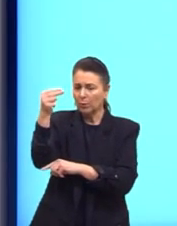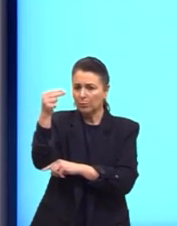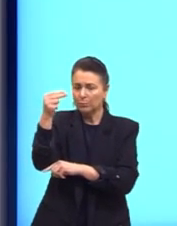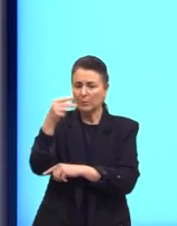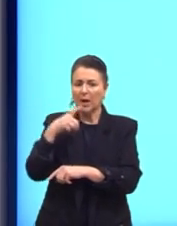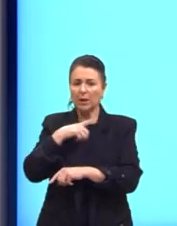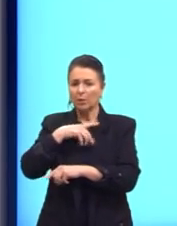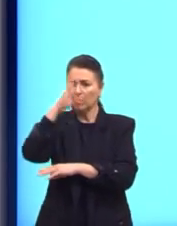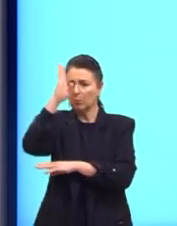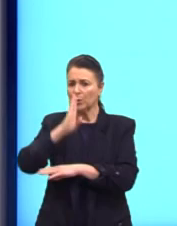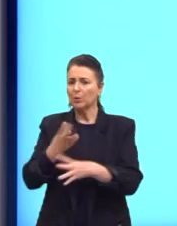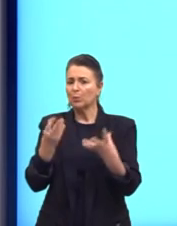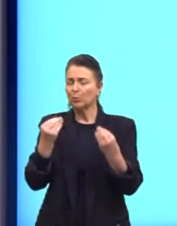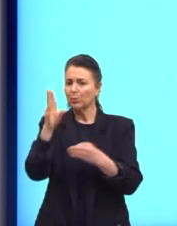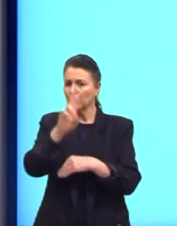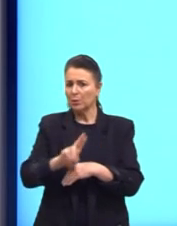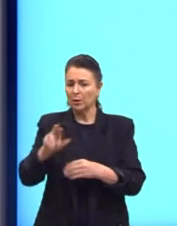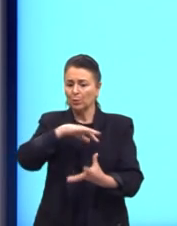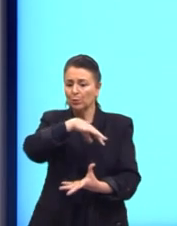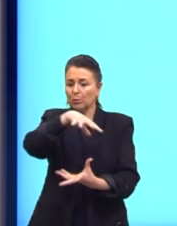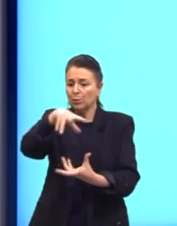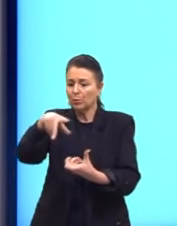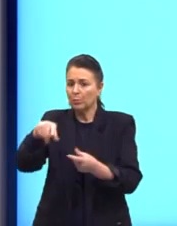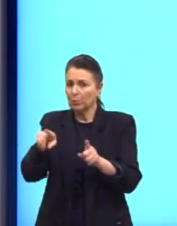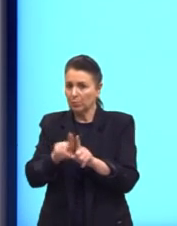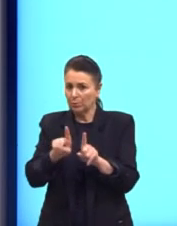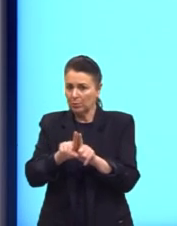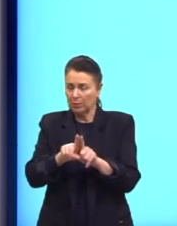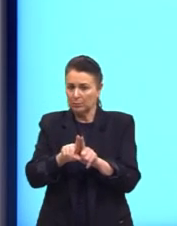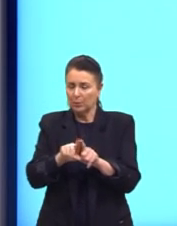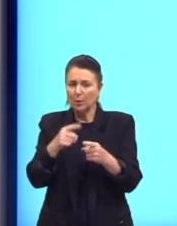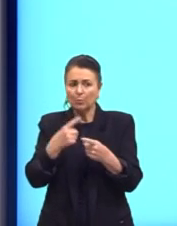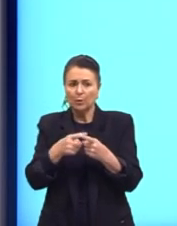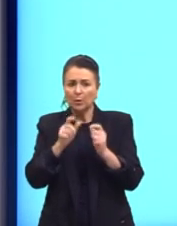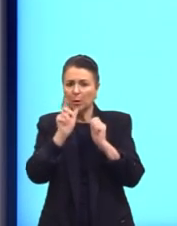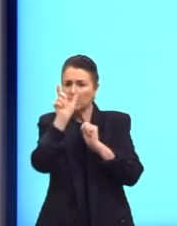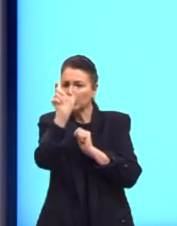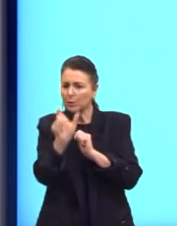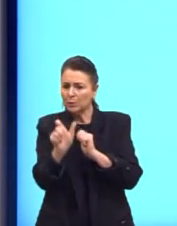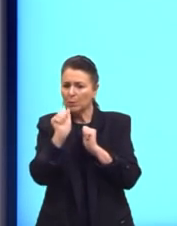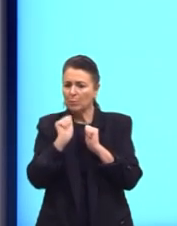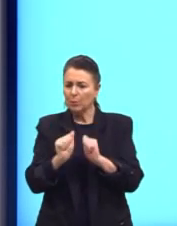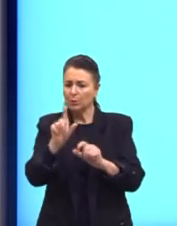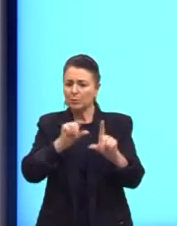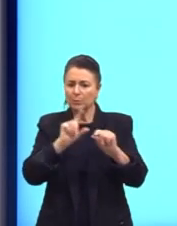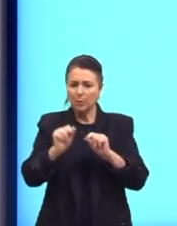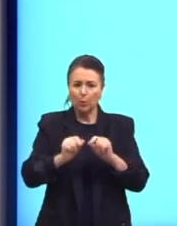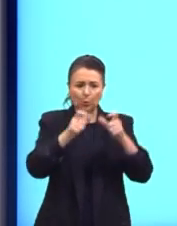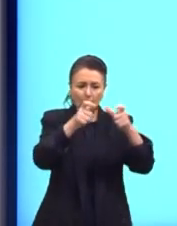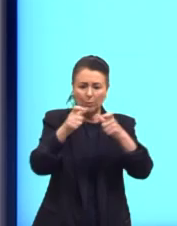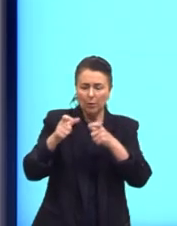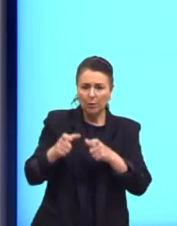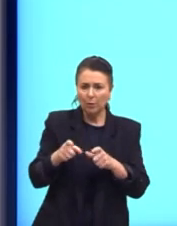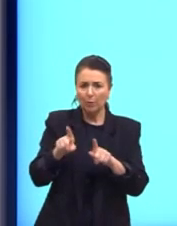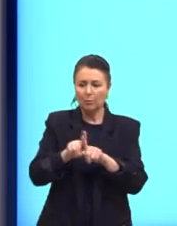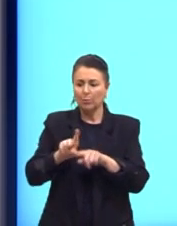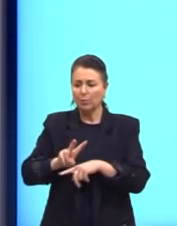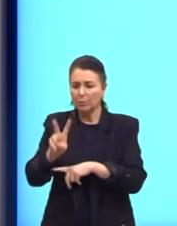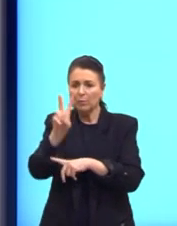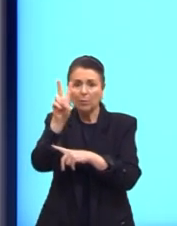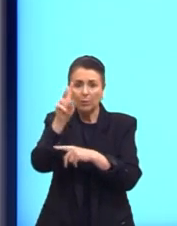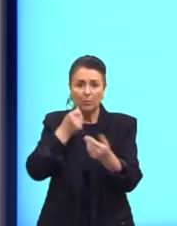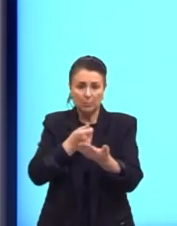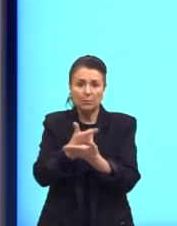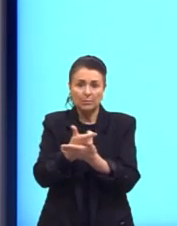Brasil e no mundo por oferecer opções diferenciadas em termos de localização e valores de